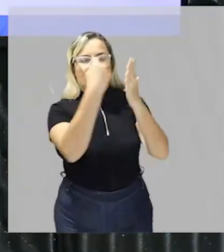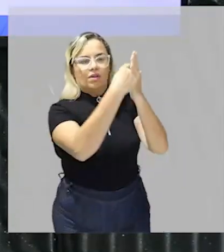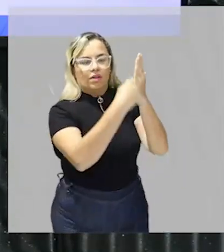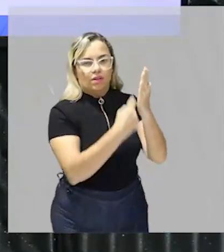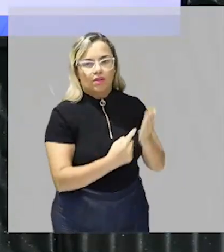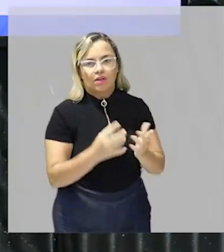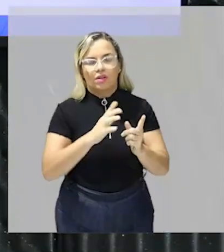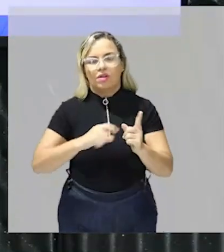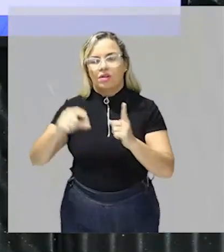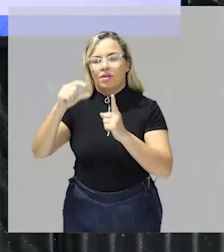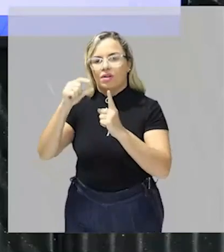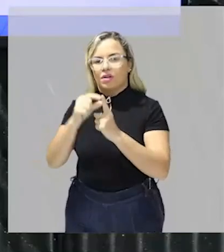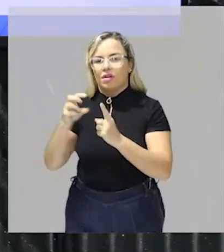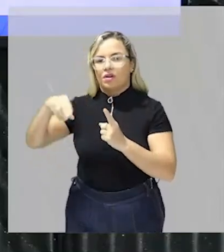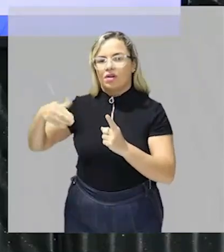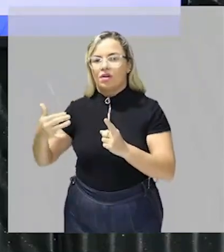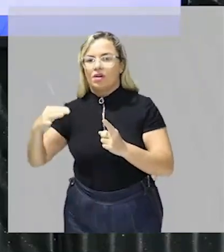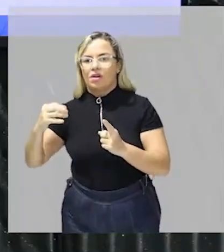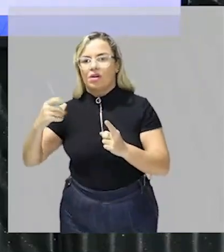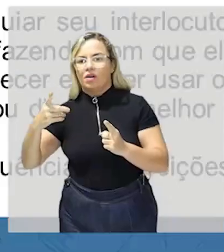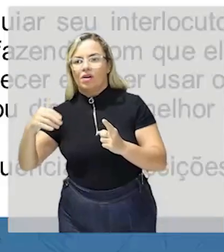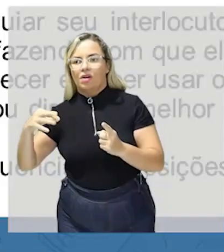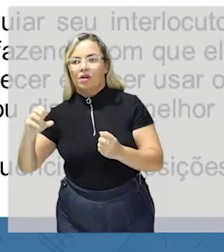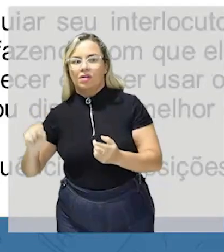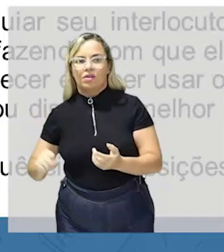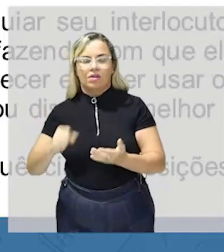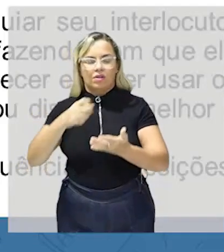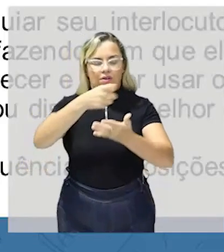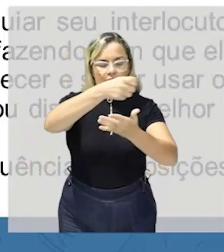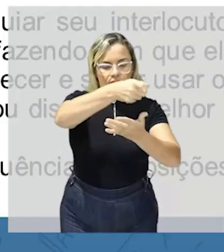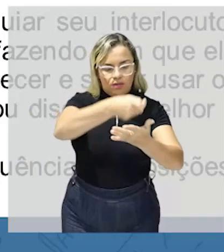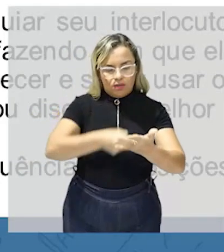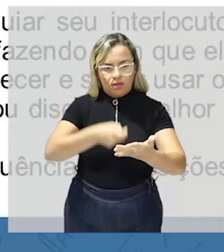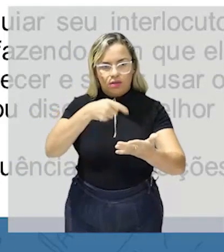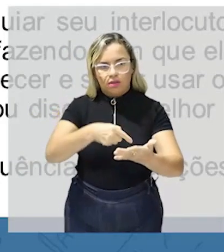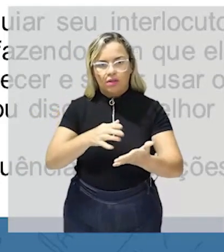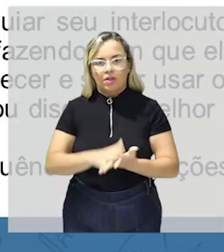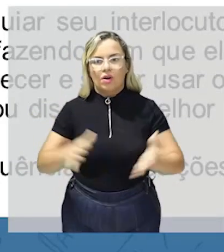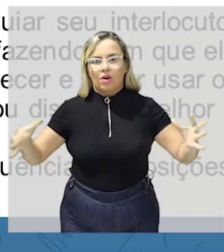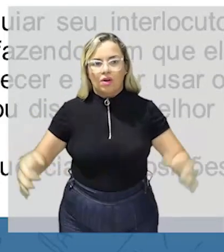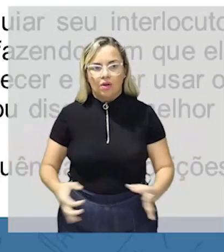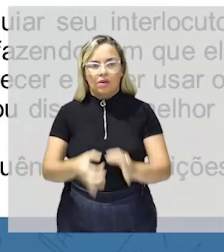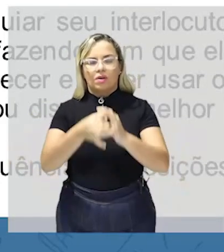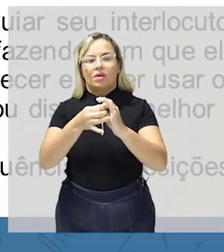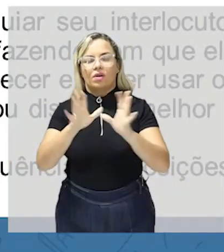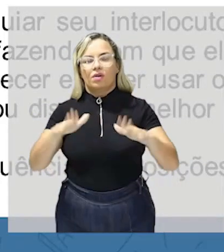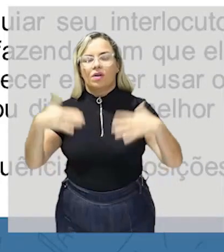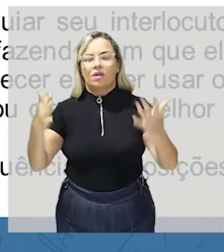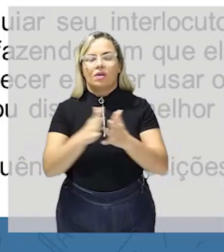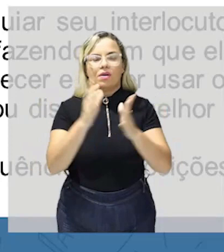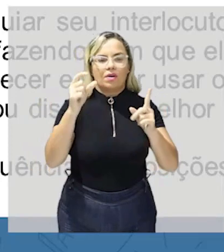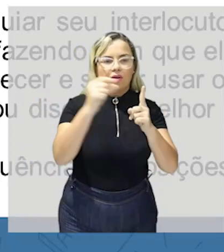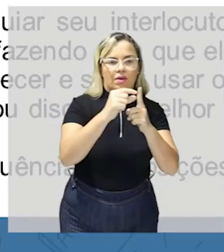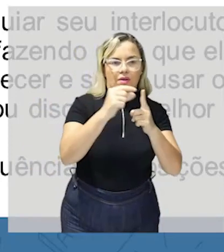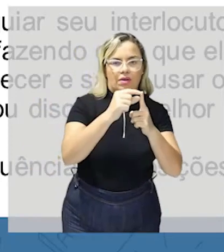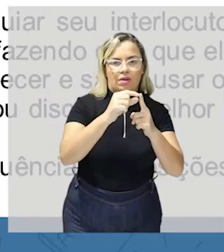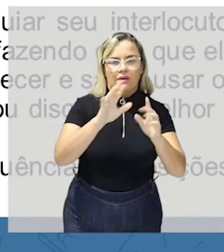palavras e marcadores de texto conectores tá marcadores palavras